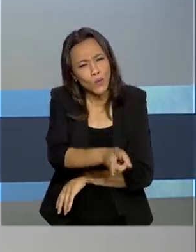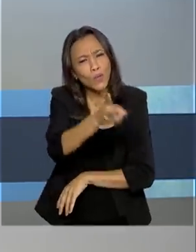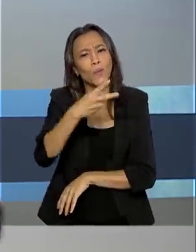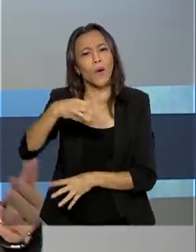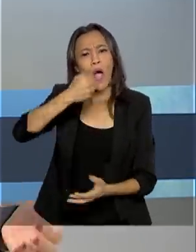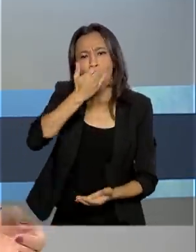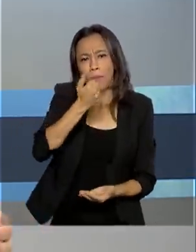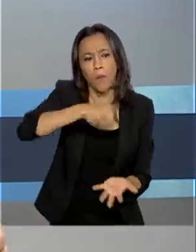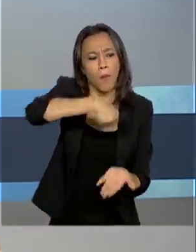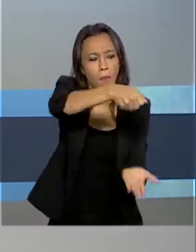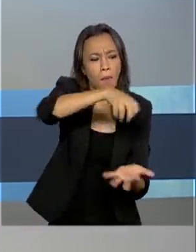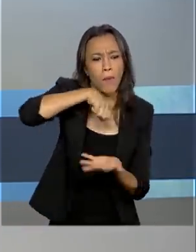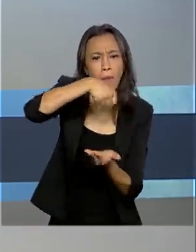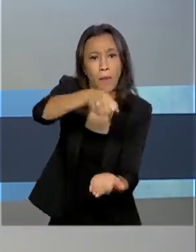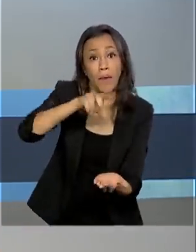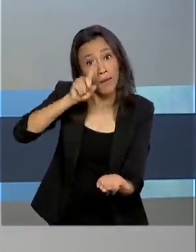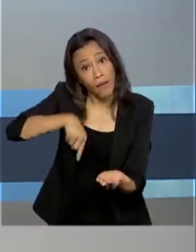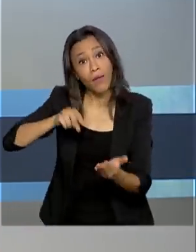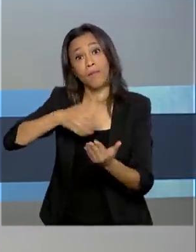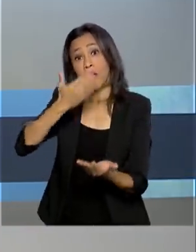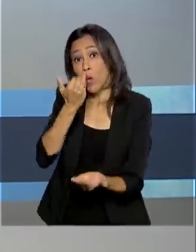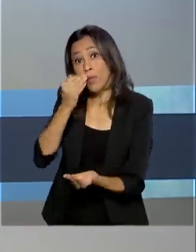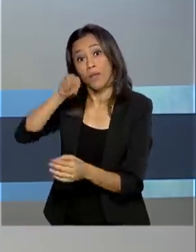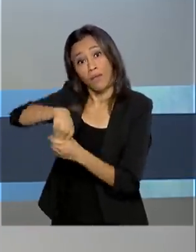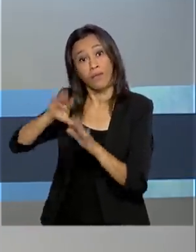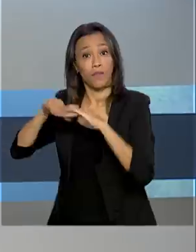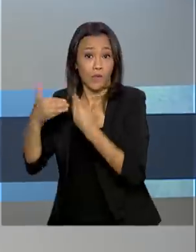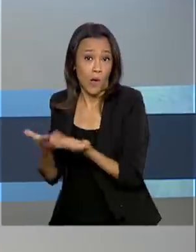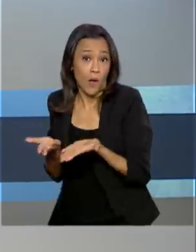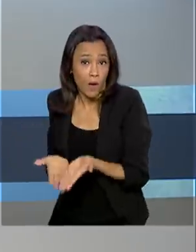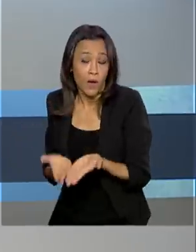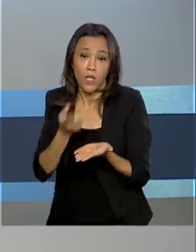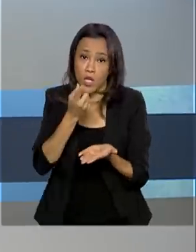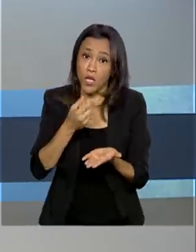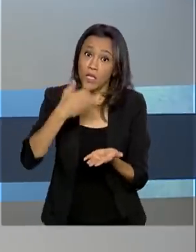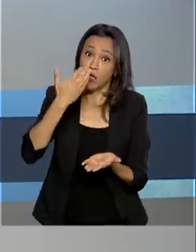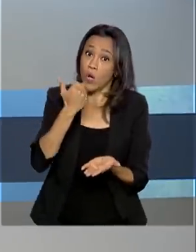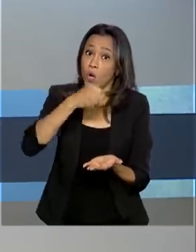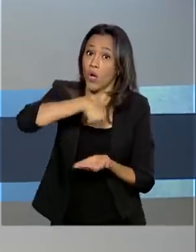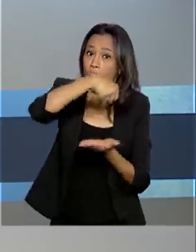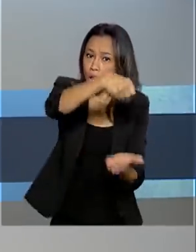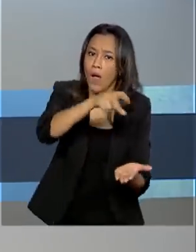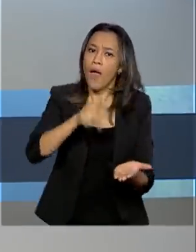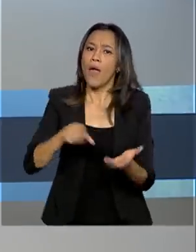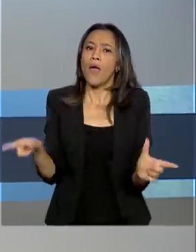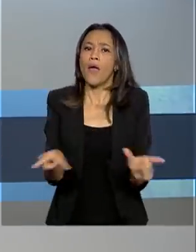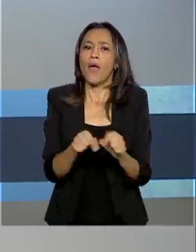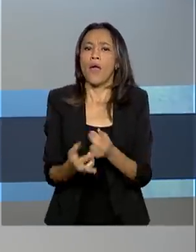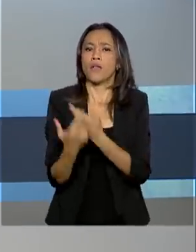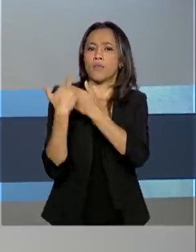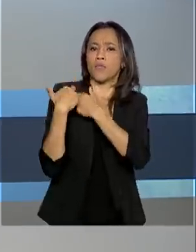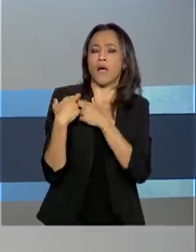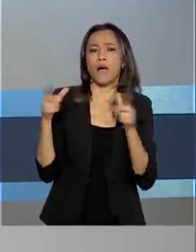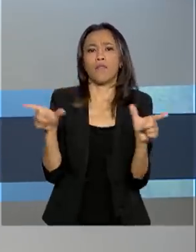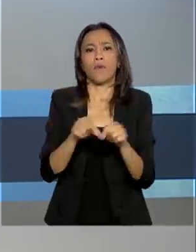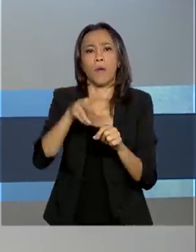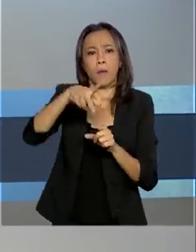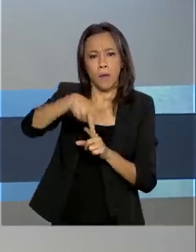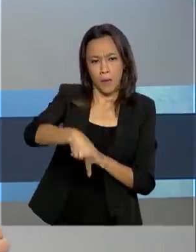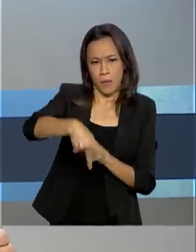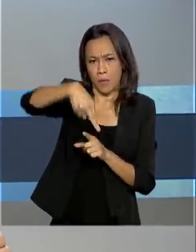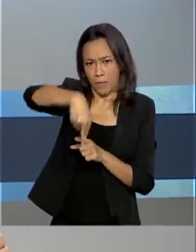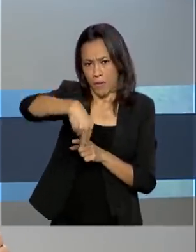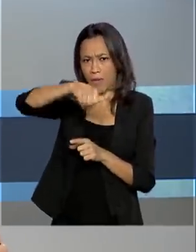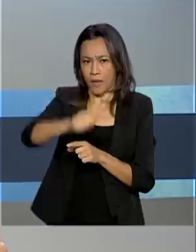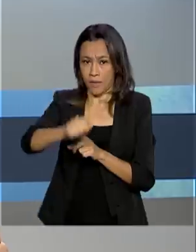alimentos que seriam destinados à merenda escolar. Os recursos são repassados pelo Fundo Nacional de Desenvolvimento da Educação ao Programa